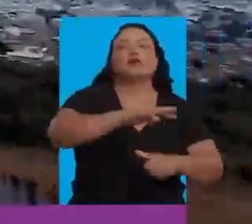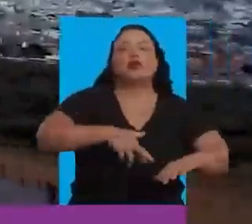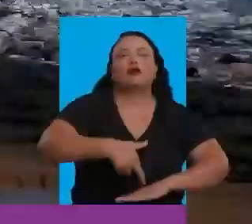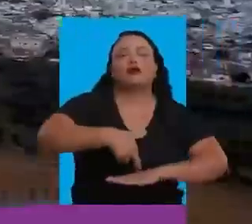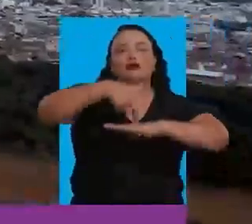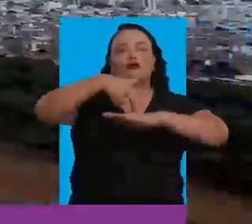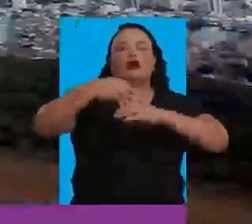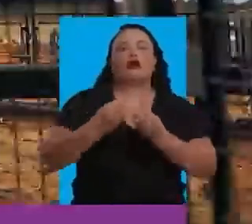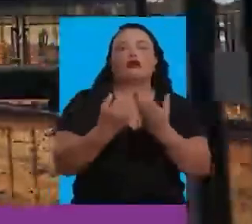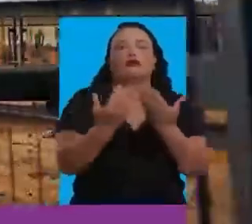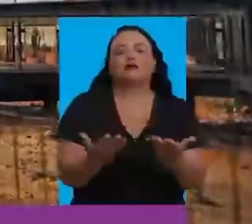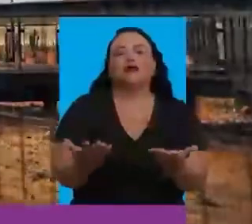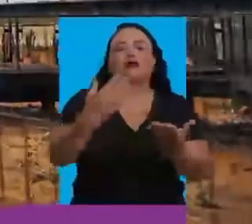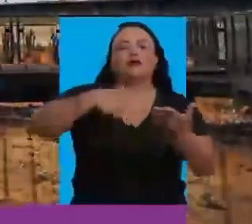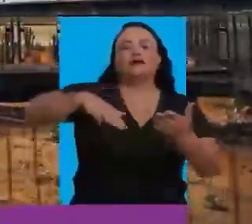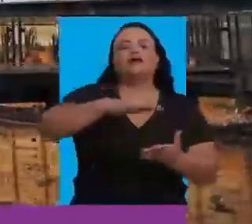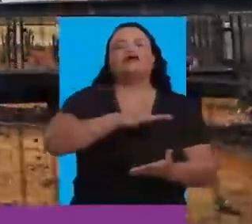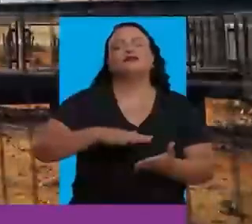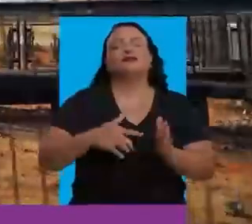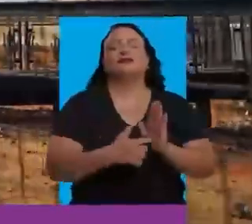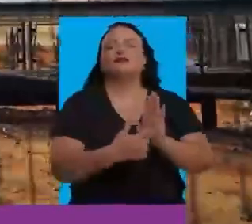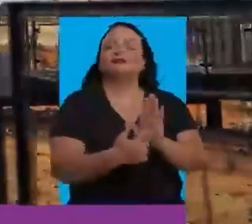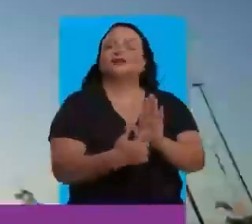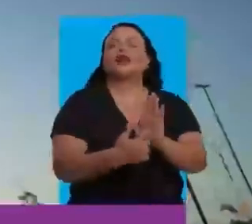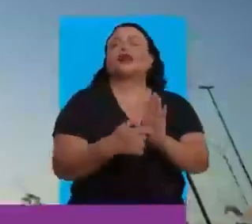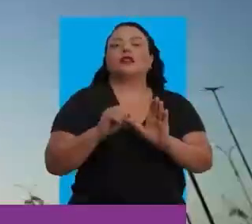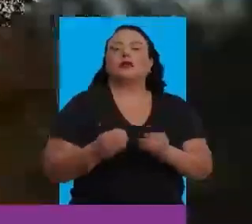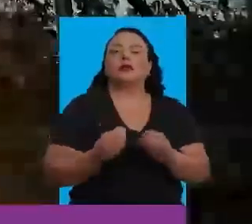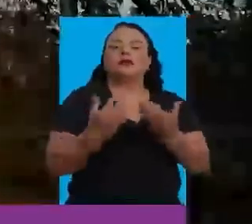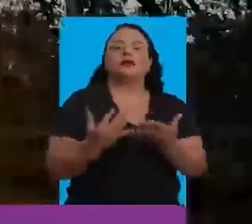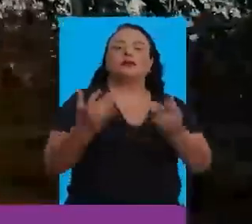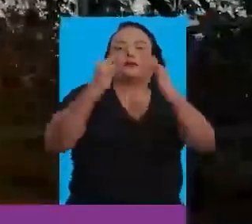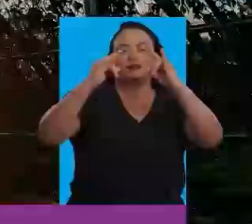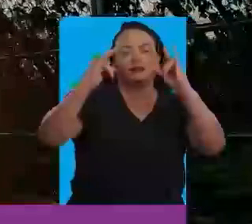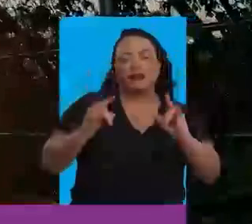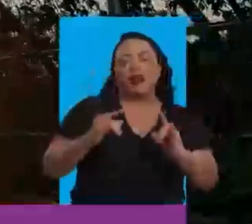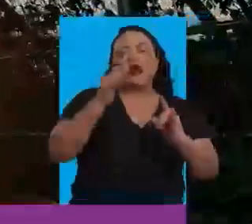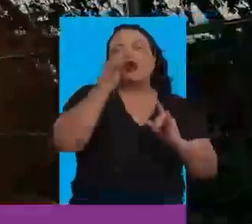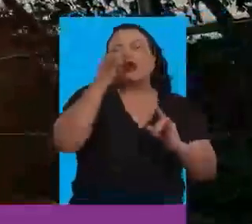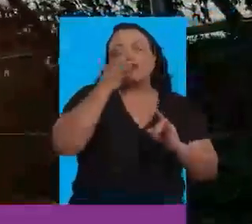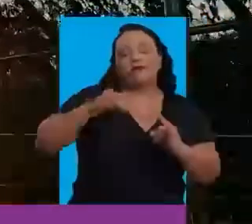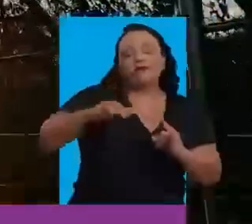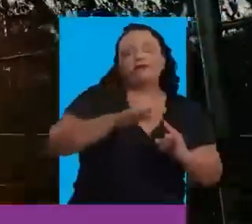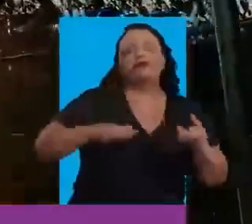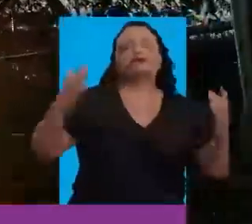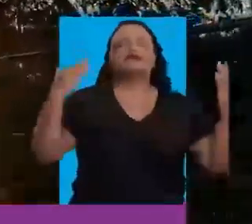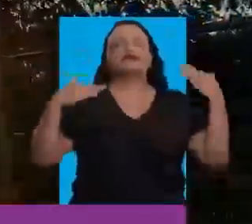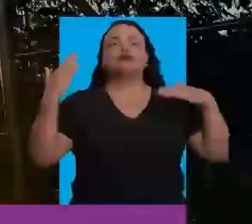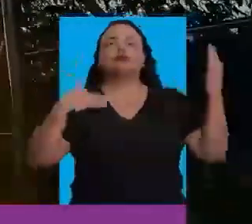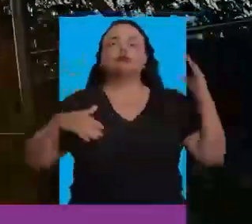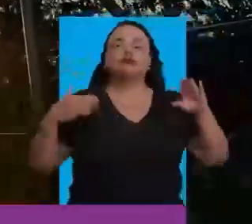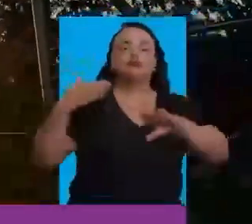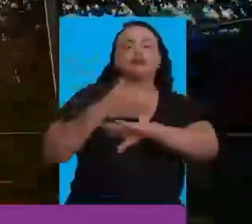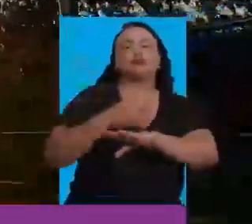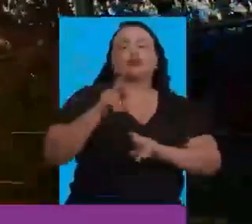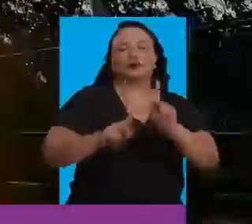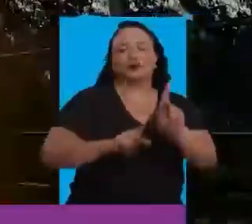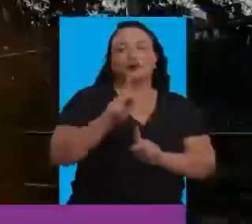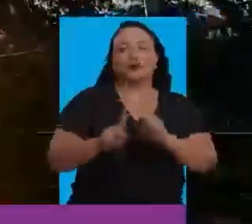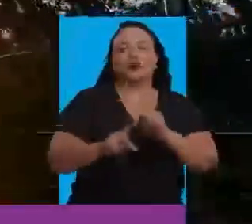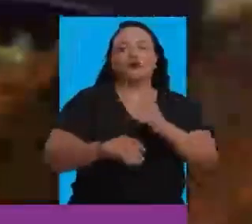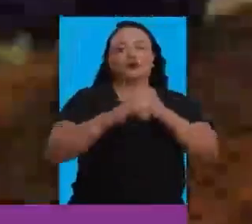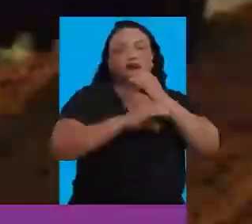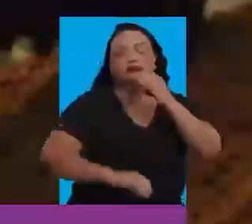revitalizou a área do Cristo, devolvendo um símbolo da nossa cidade. E entregou a Catedral das Flores, mais um espaço de lazer para a